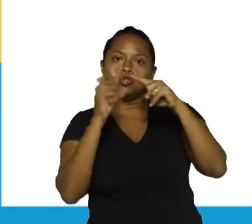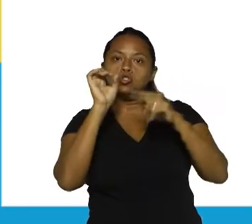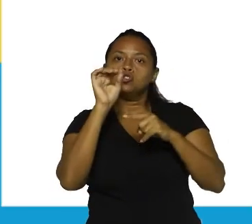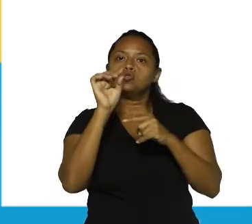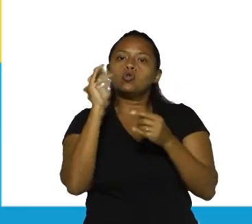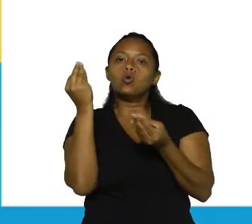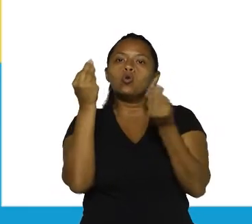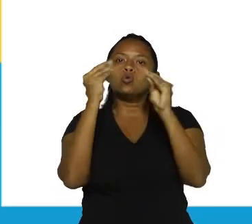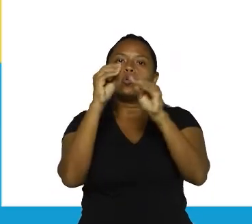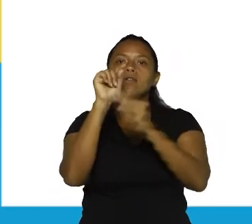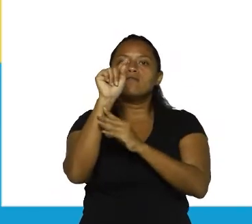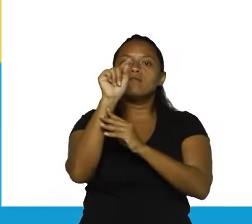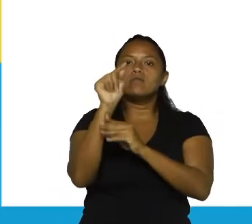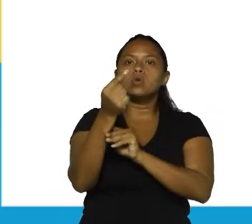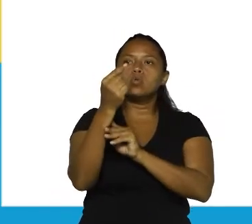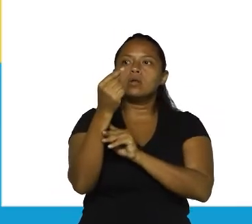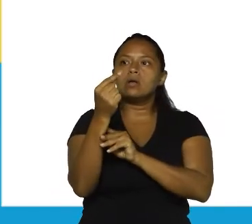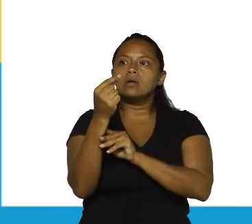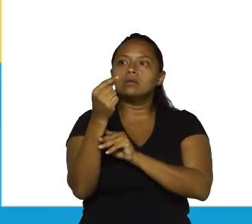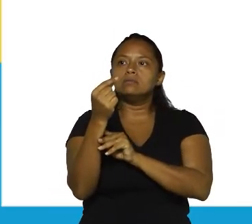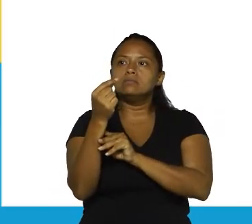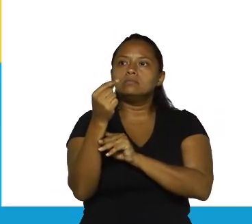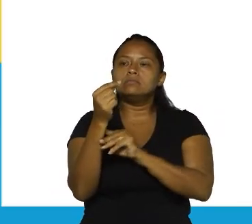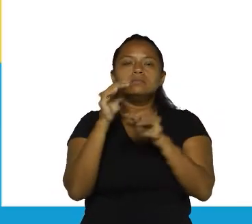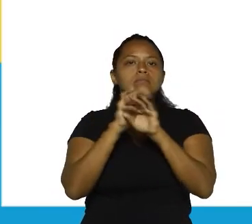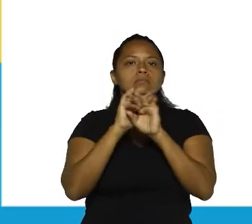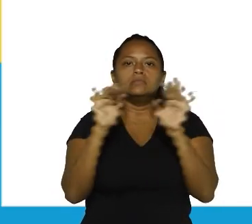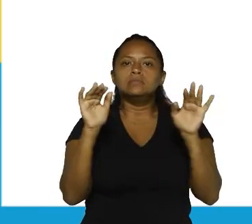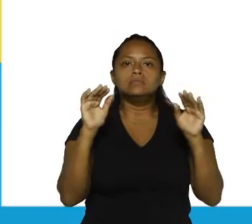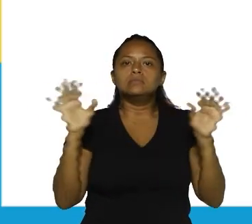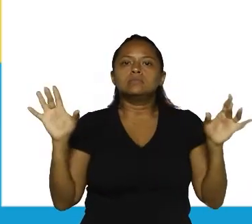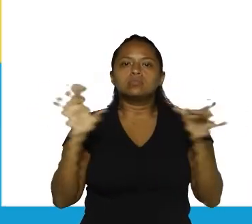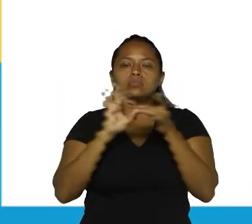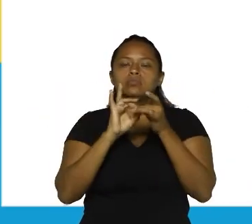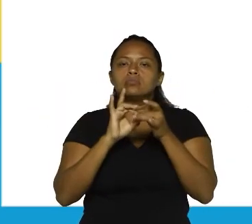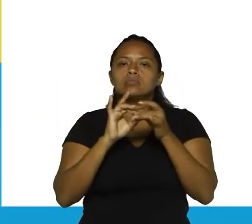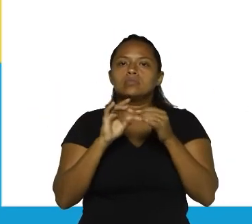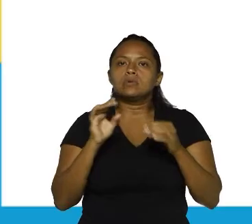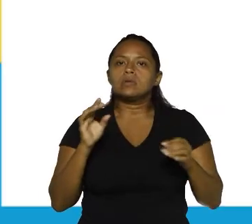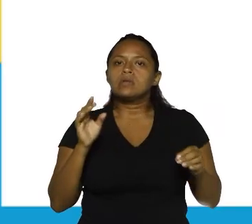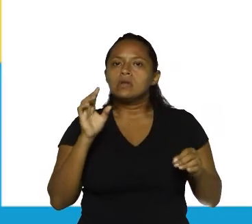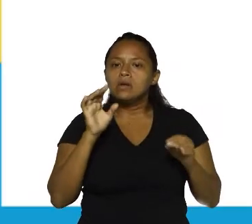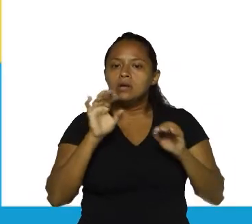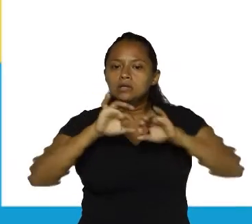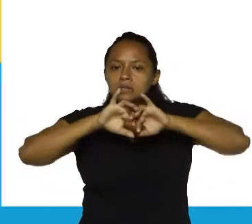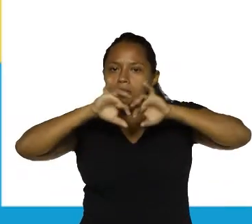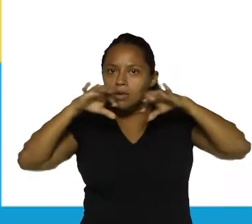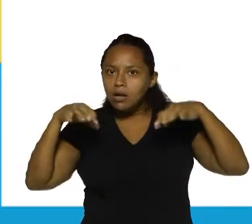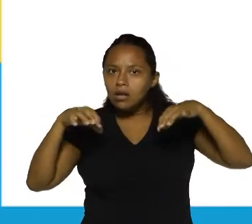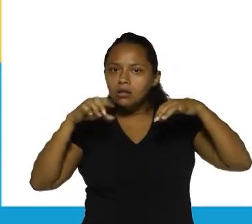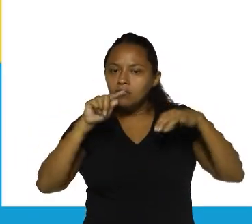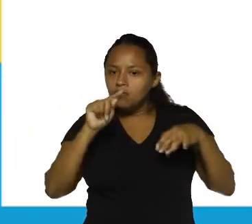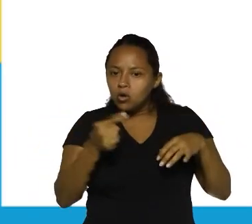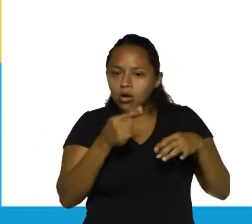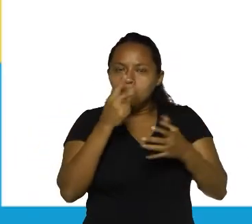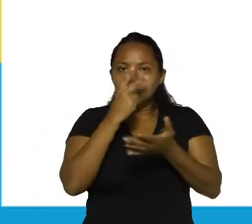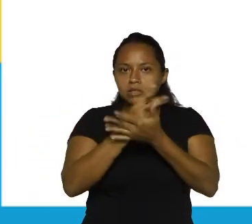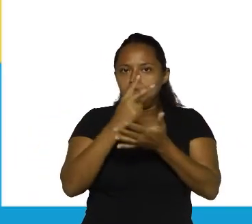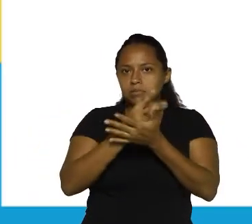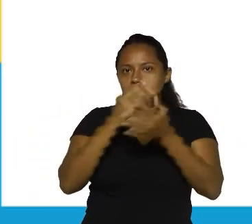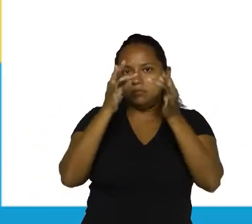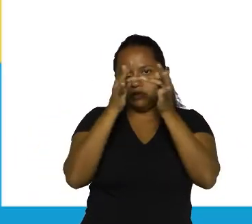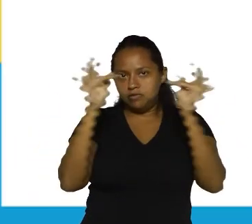coloquei uma informação ao lado da outra, unidas, separadas pela vírgula, mas fazendo parte do mesmo